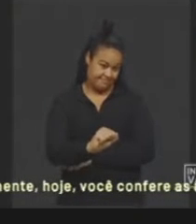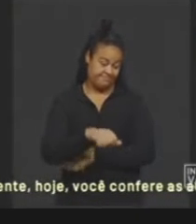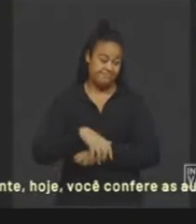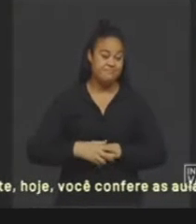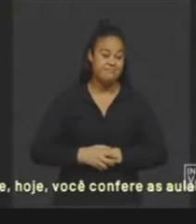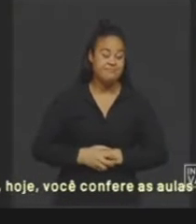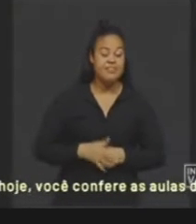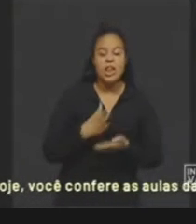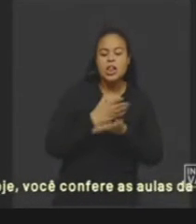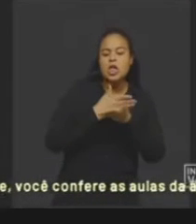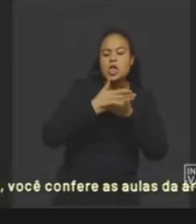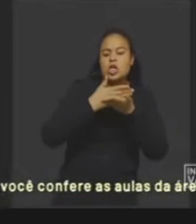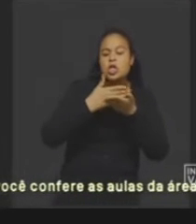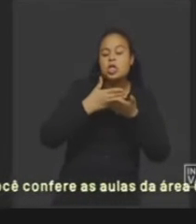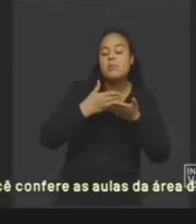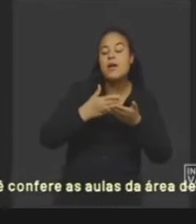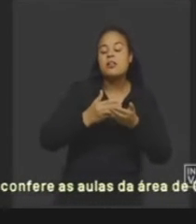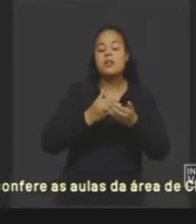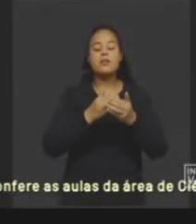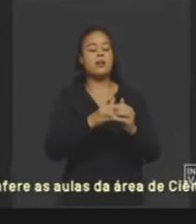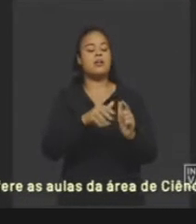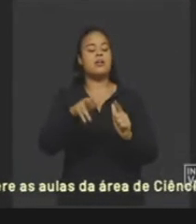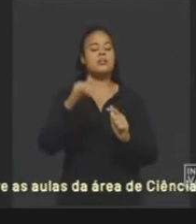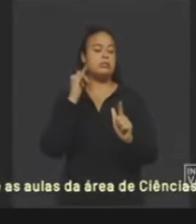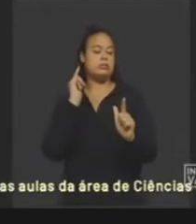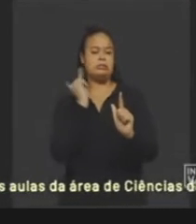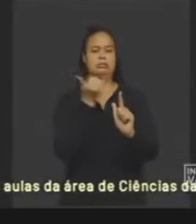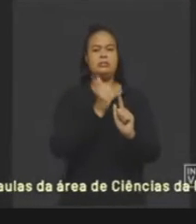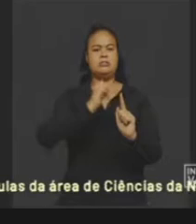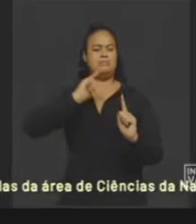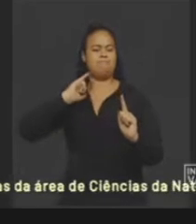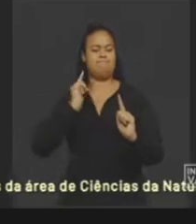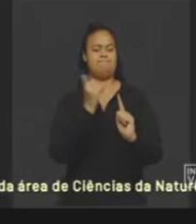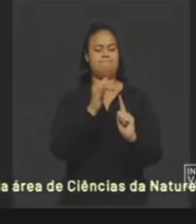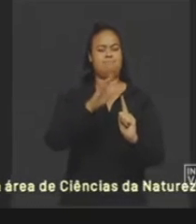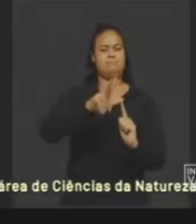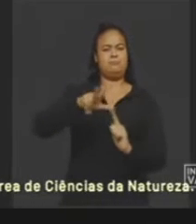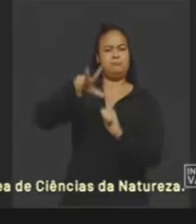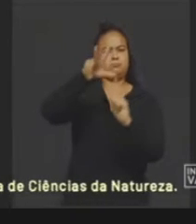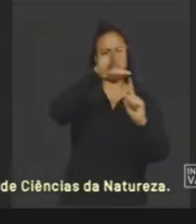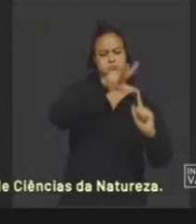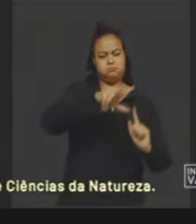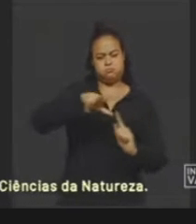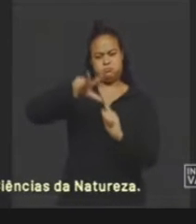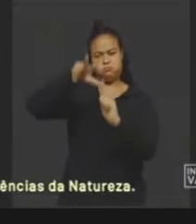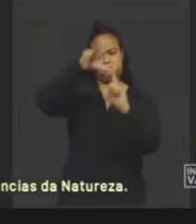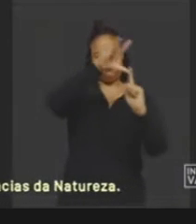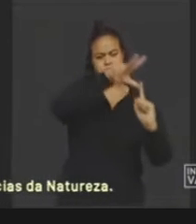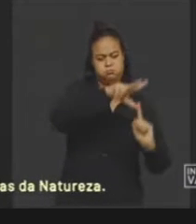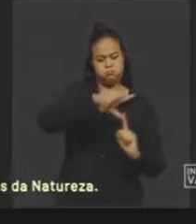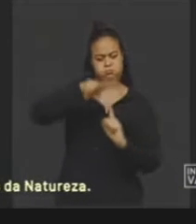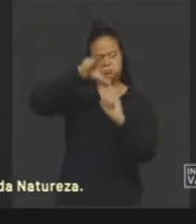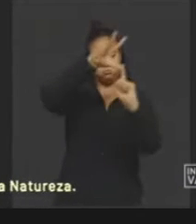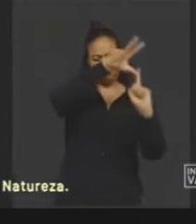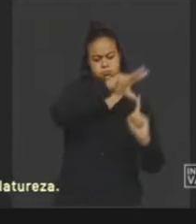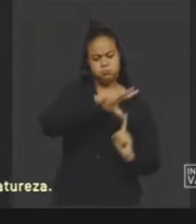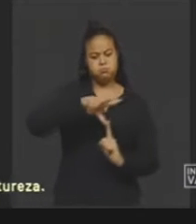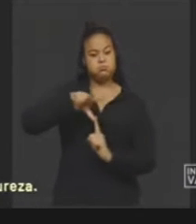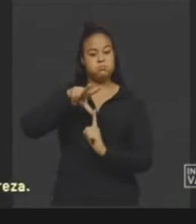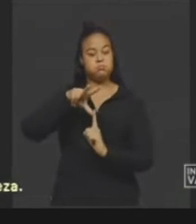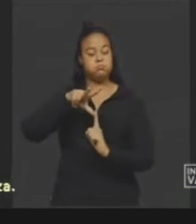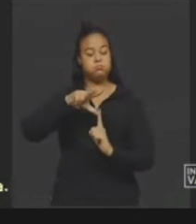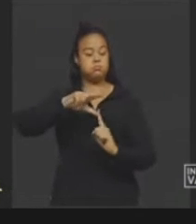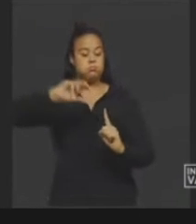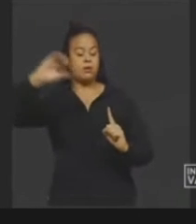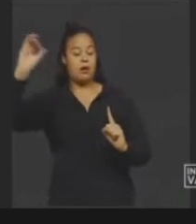a partir dela, então, é produzida eletricidade. Essa figura aqui mostra várias dessas hélices aqui, que elas vão capturar, né? O vento vai bater